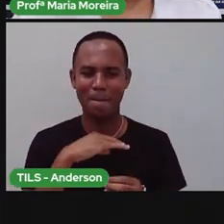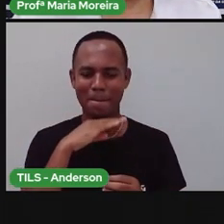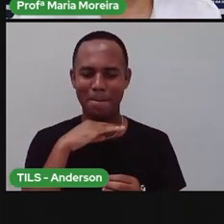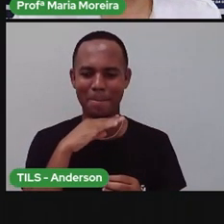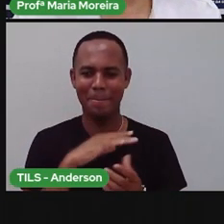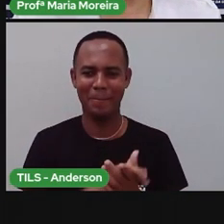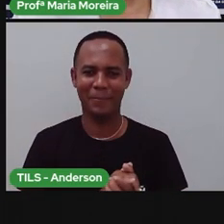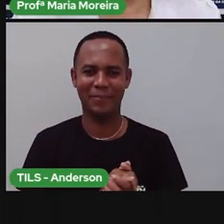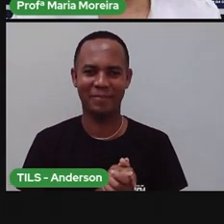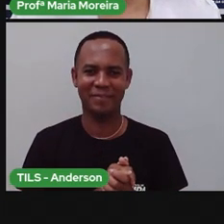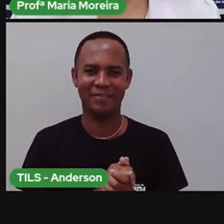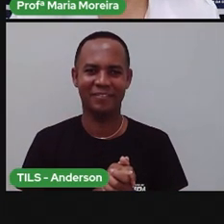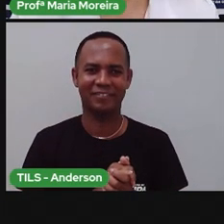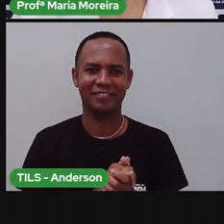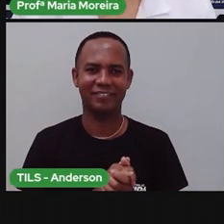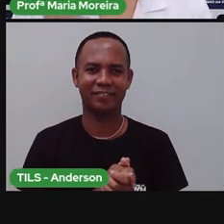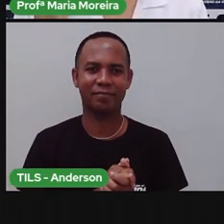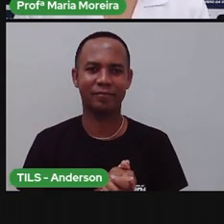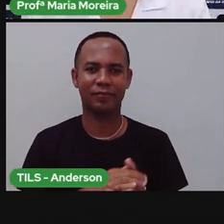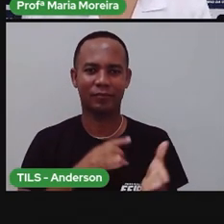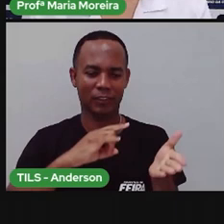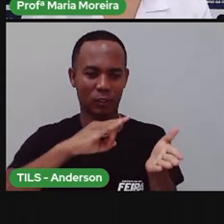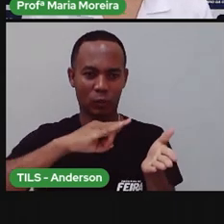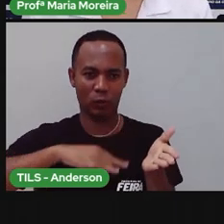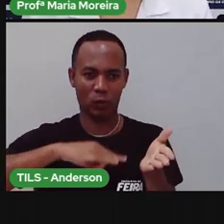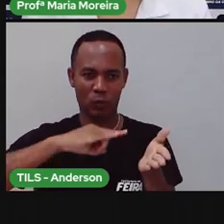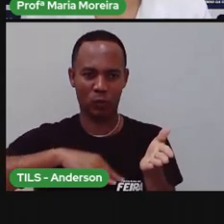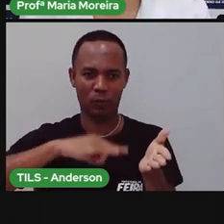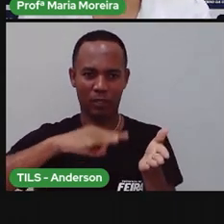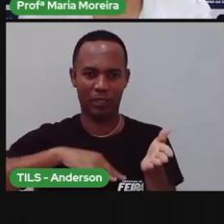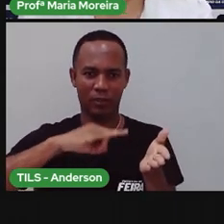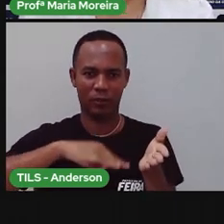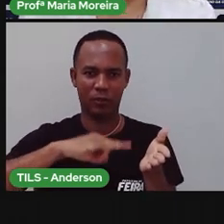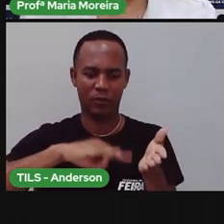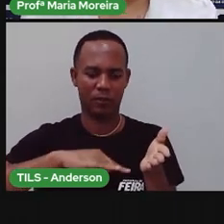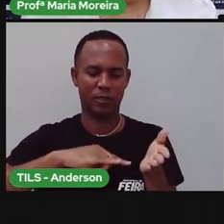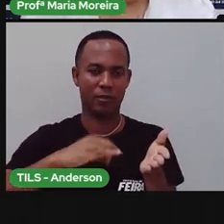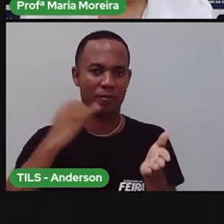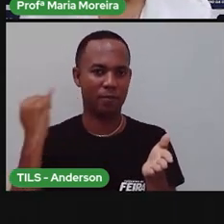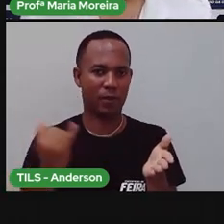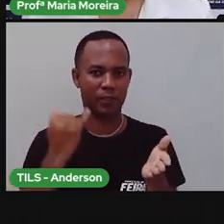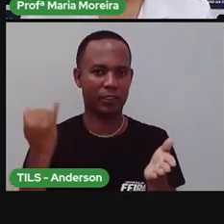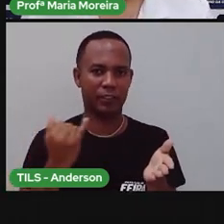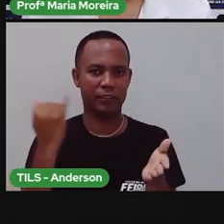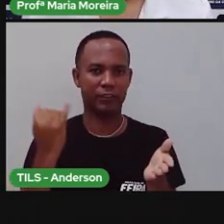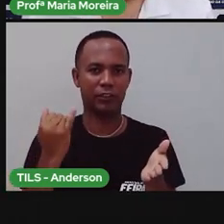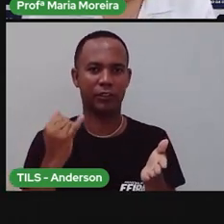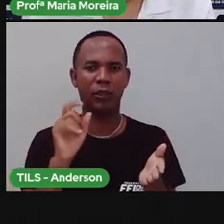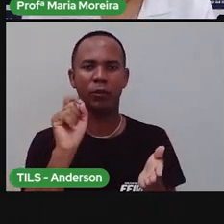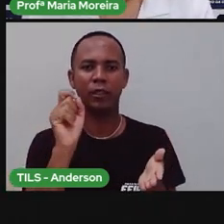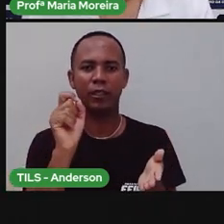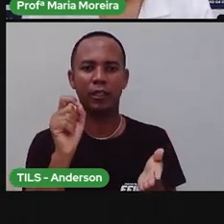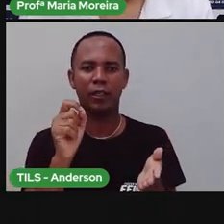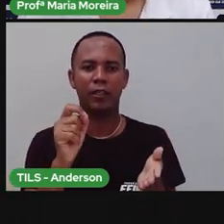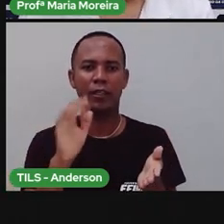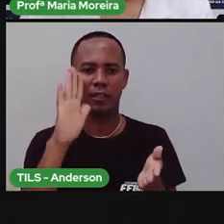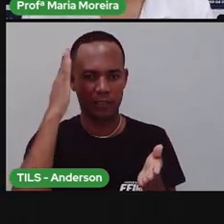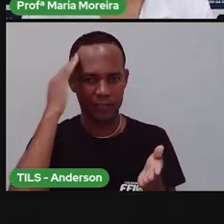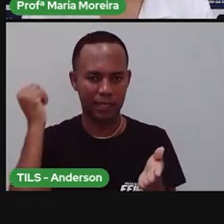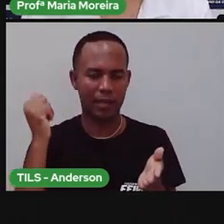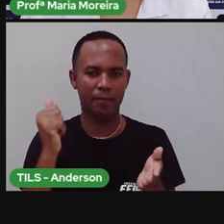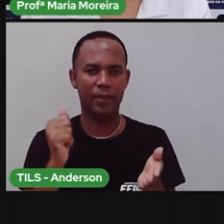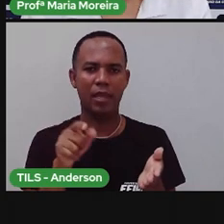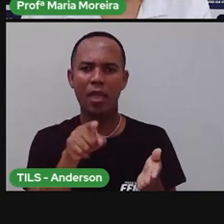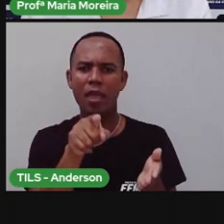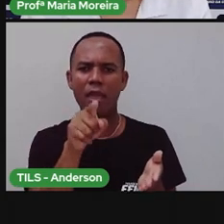Vamos lá. Os documentos são importantes, pois servem para identificar as pessoas. Imagine só, se a gente